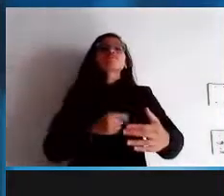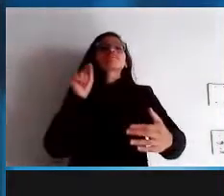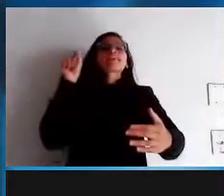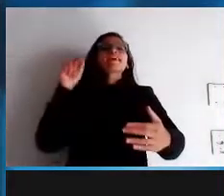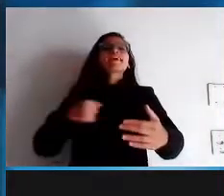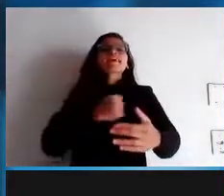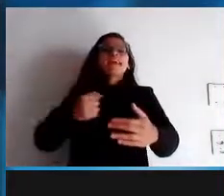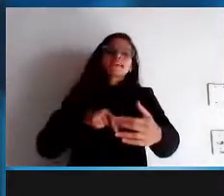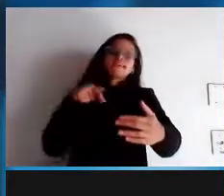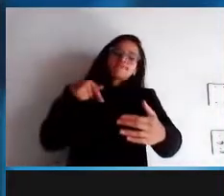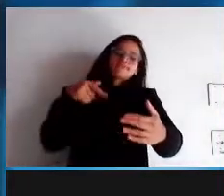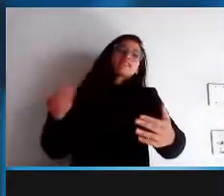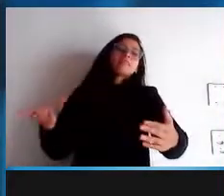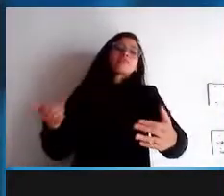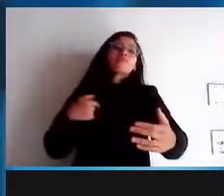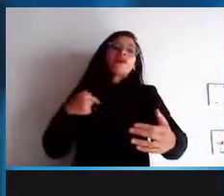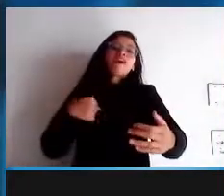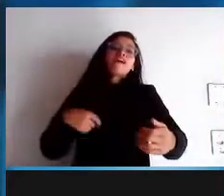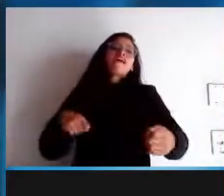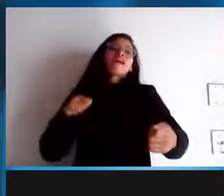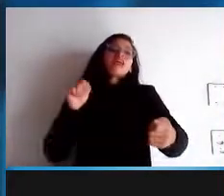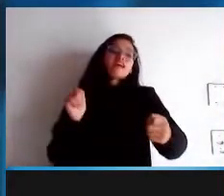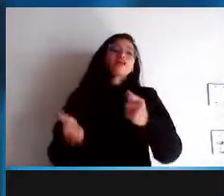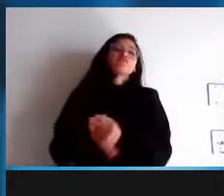vai cuidar do fogo então